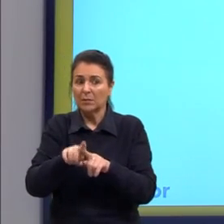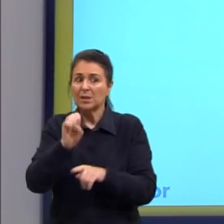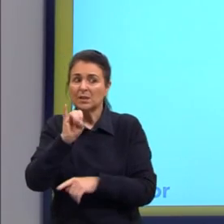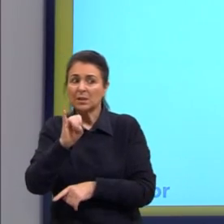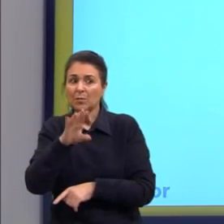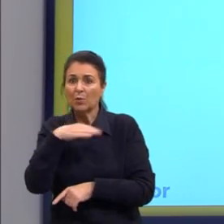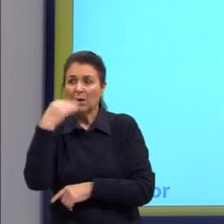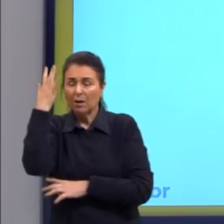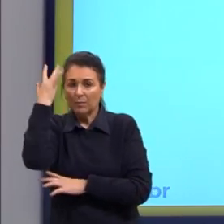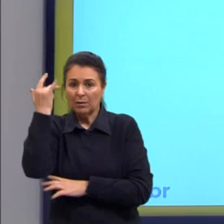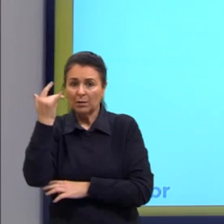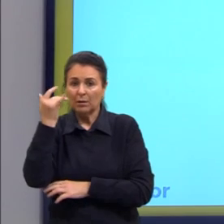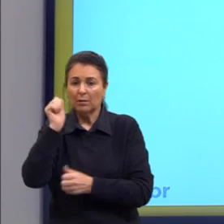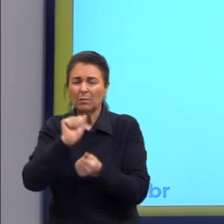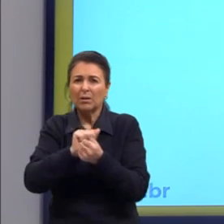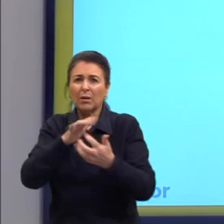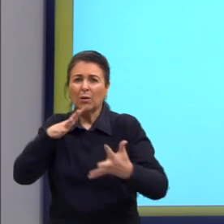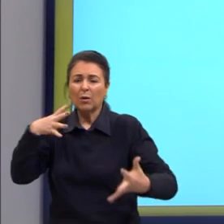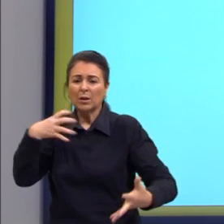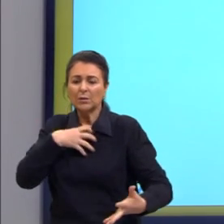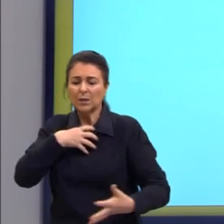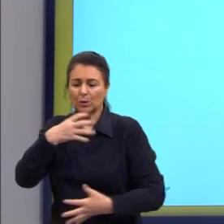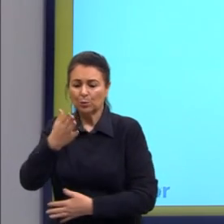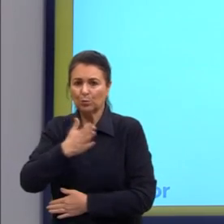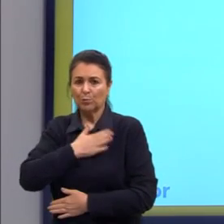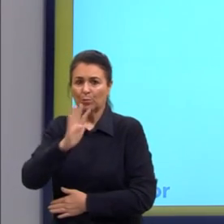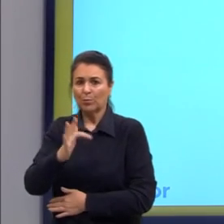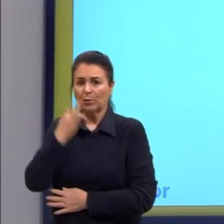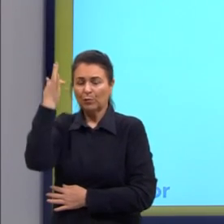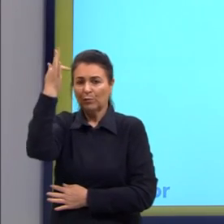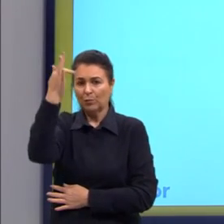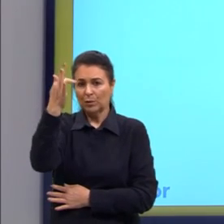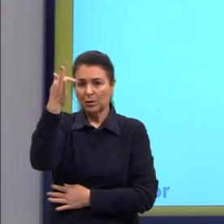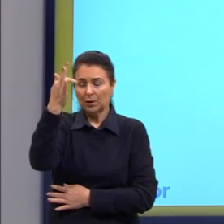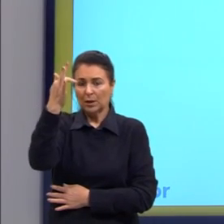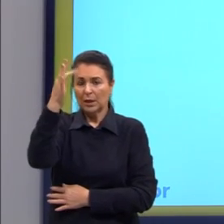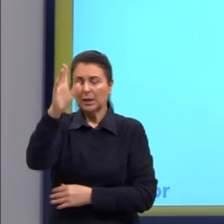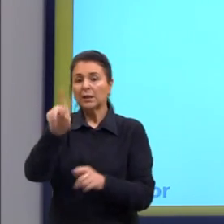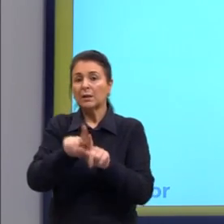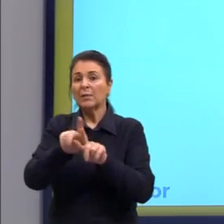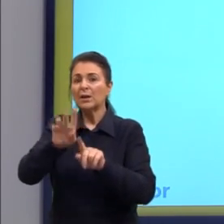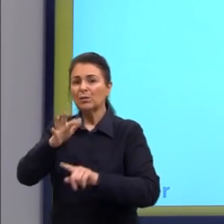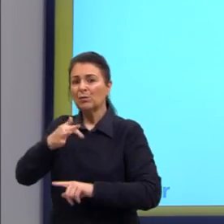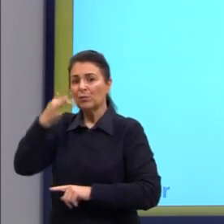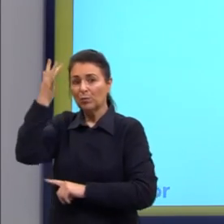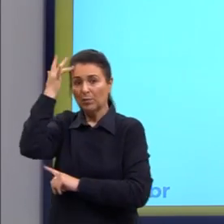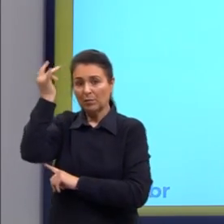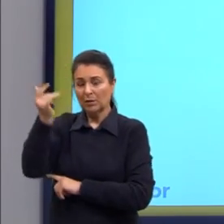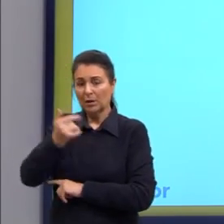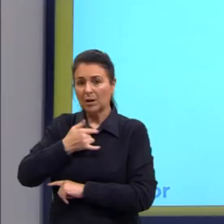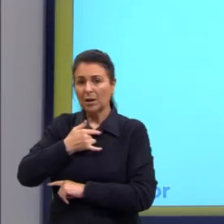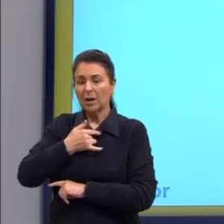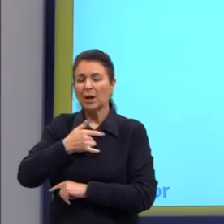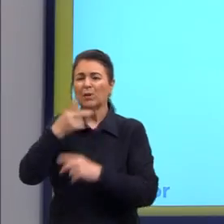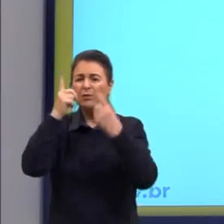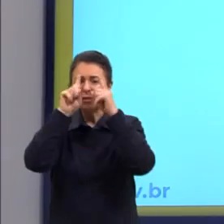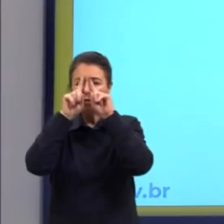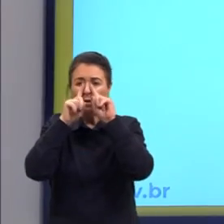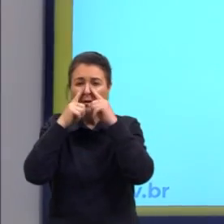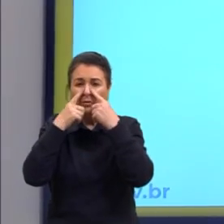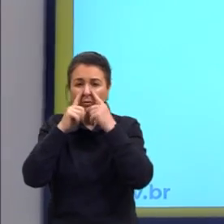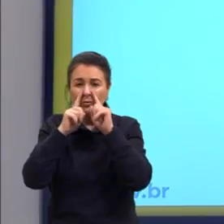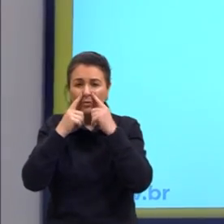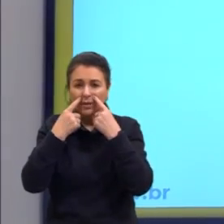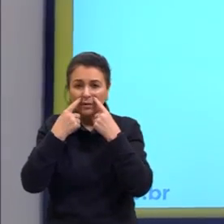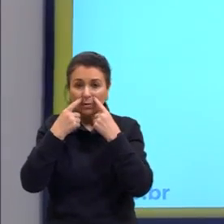Quanta glória precinto em meu futuro, que aurora de por vir e que amanhã. Eu perdera chorando essas coroas,